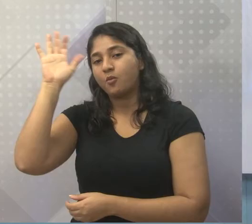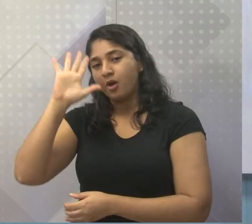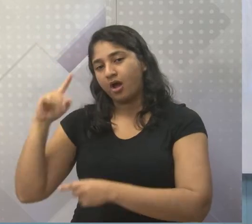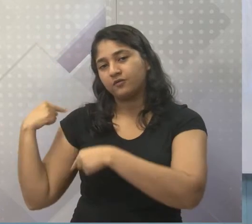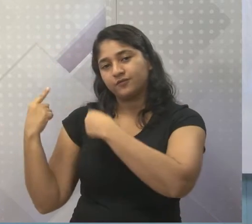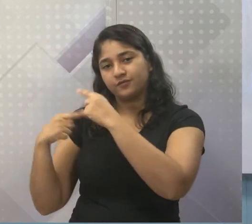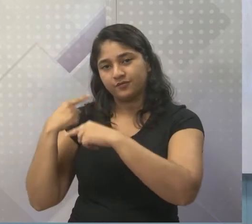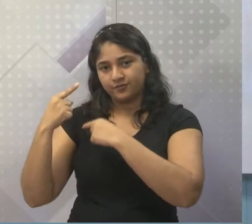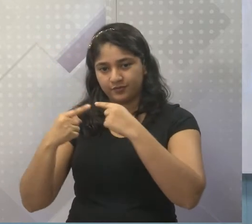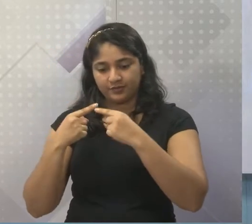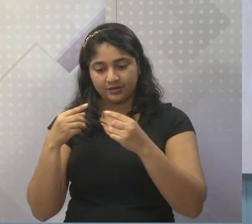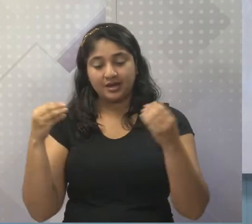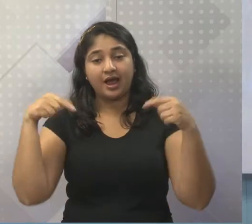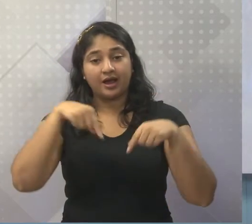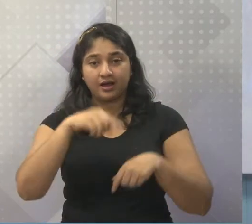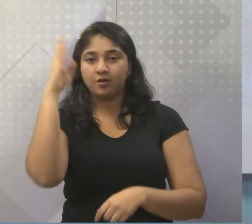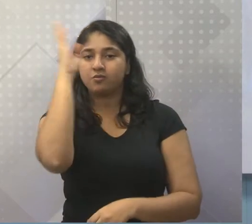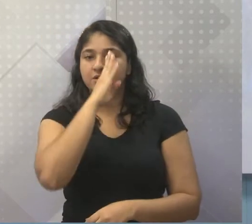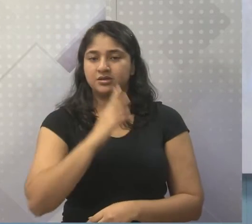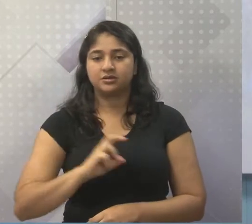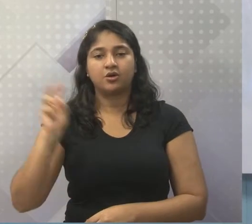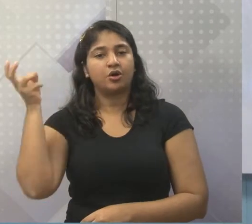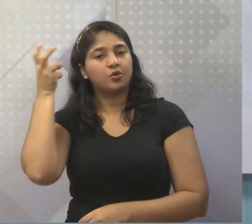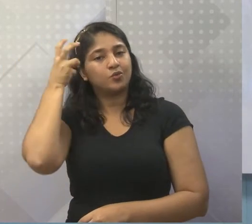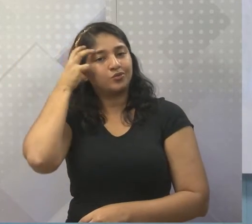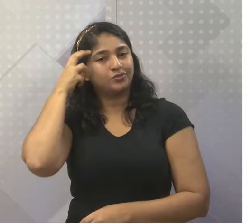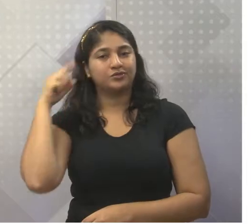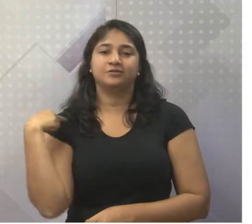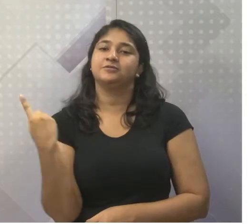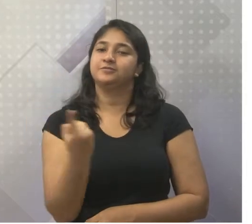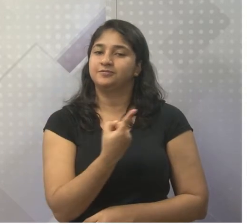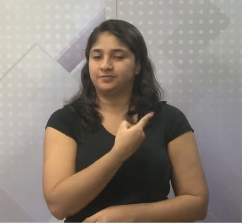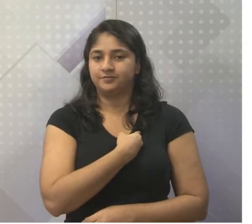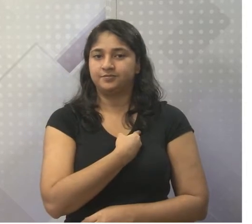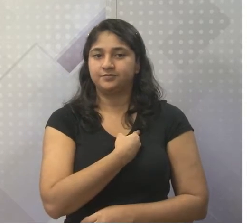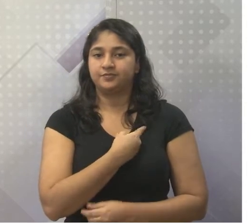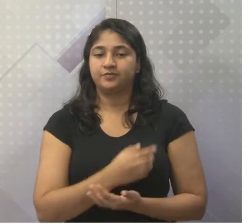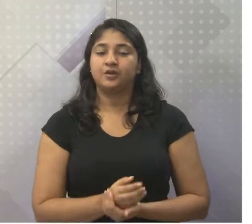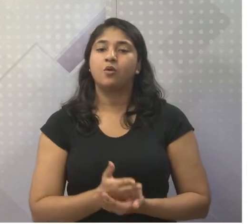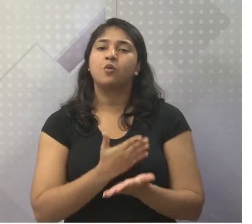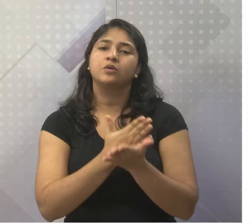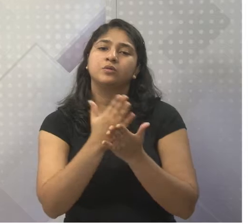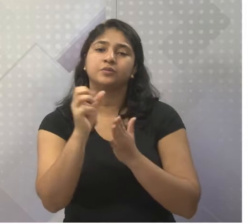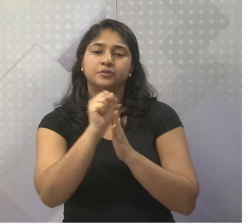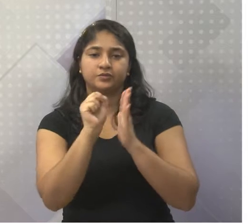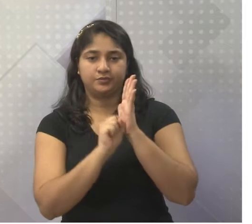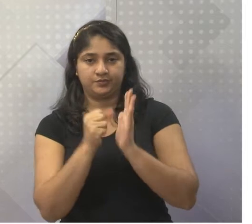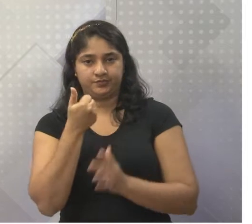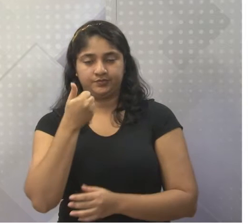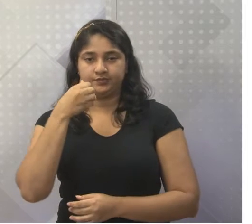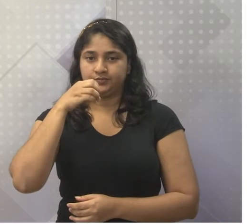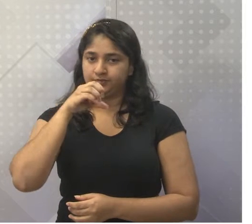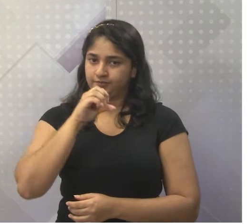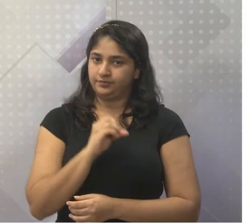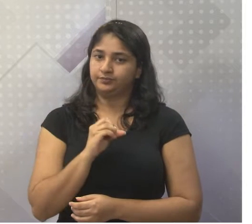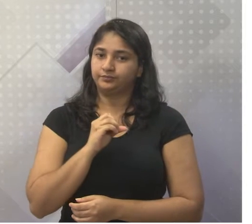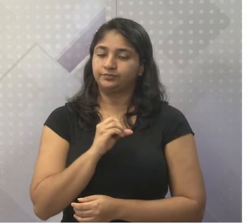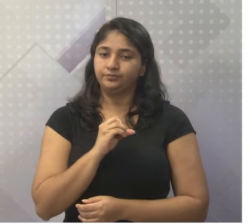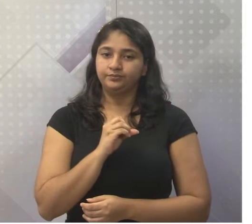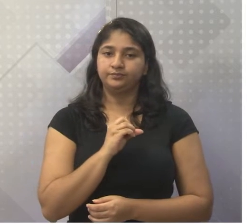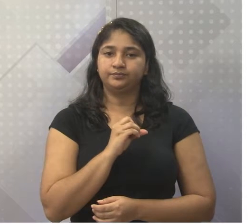deixaram. E hoje faz parte da nossa cultura, tá? Então, olha só, no início do século XIX, né?